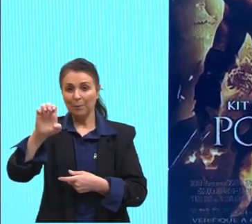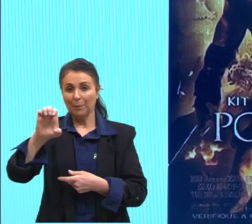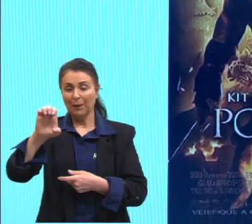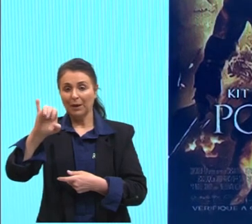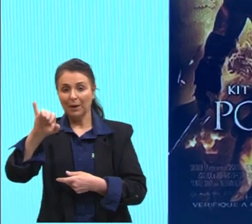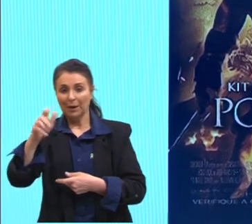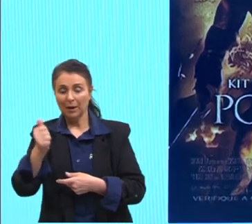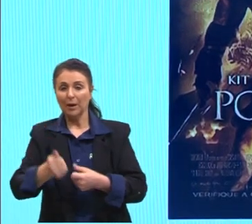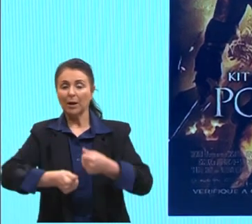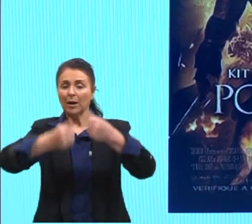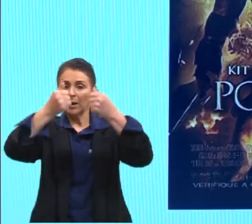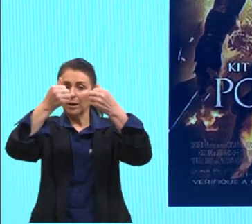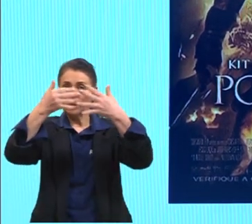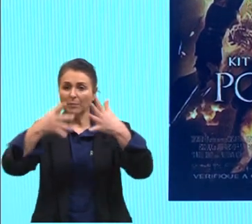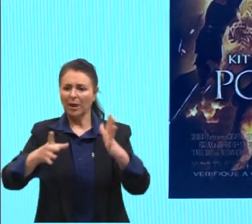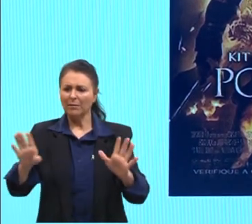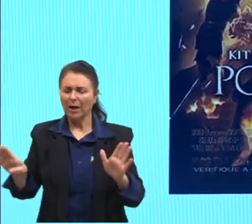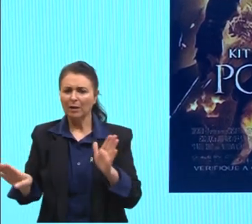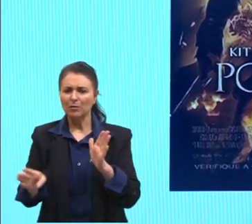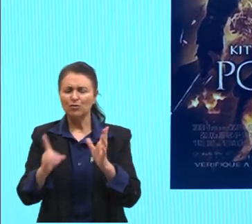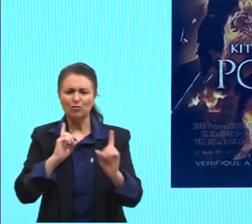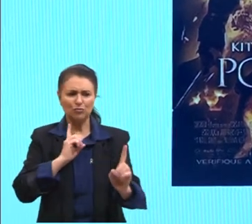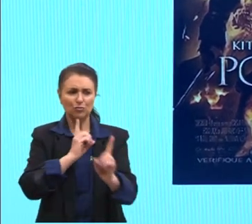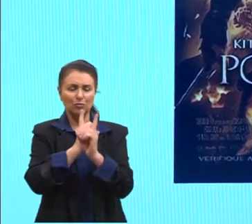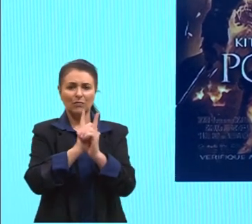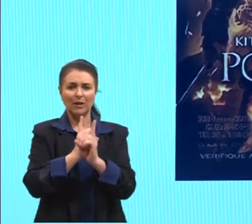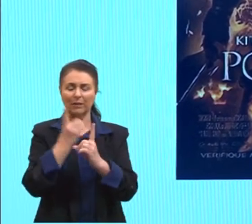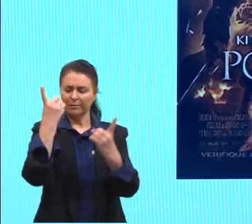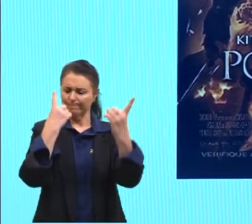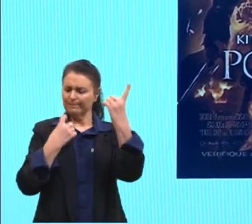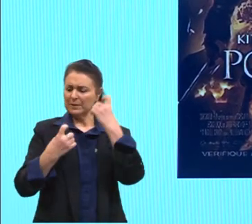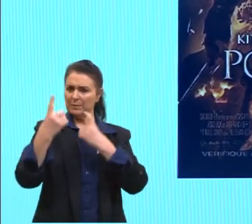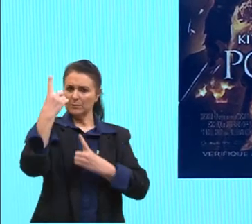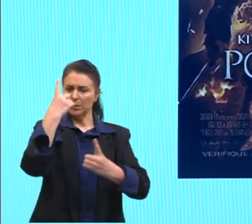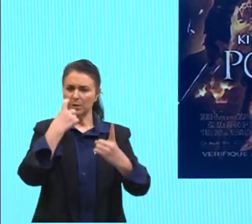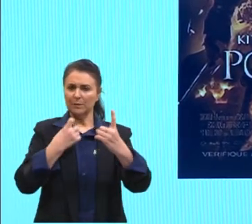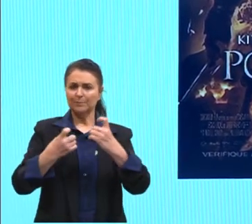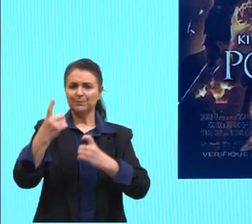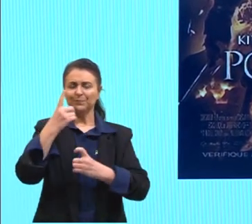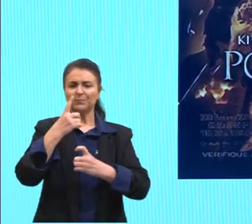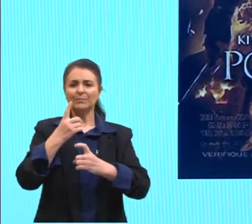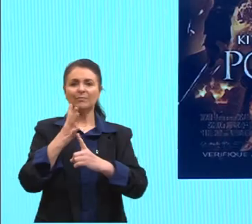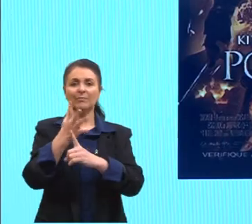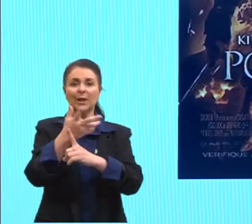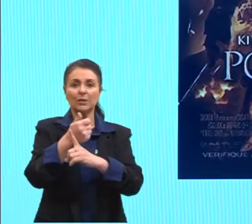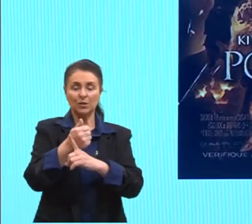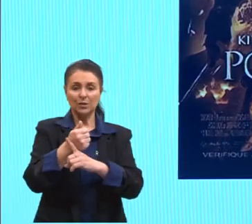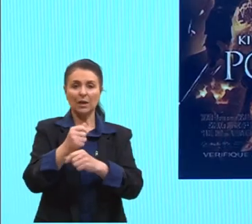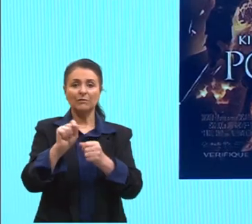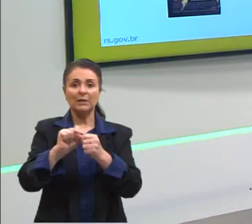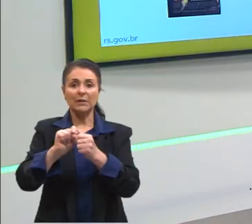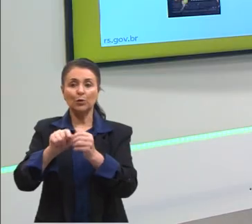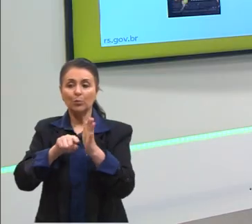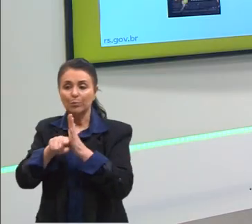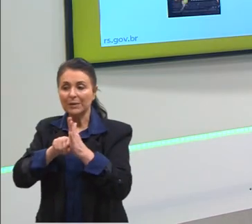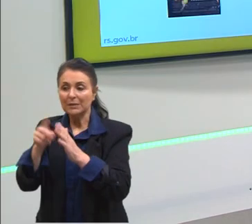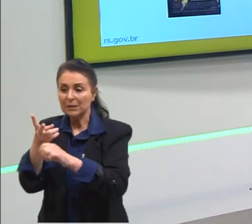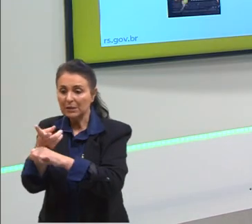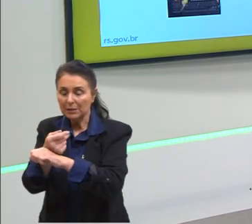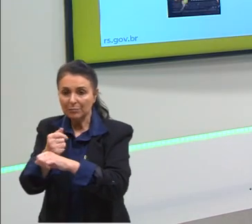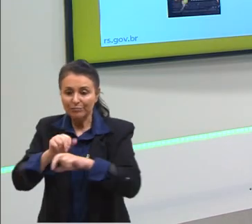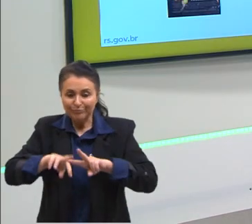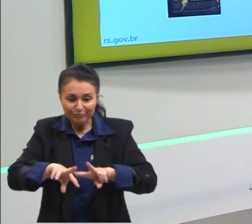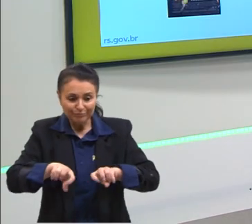descoberta de diversas expressões artísticas a partir de escavações nesta cidade que ficou